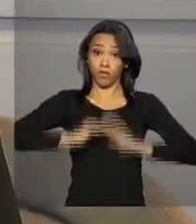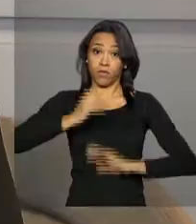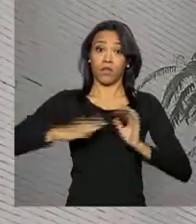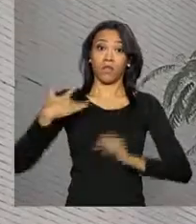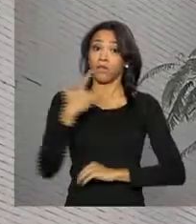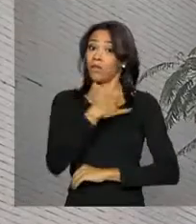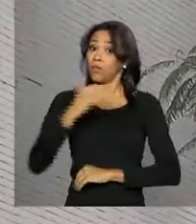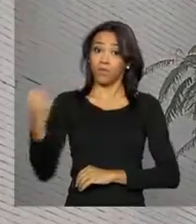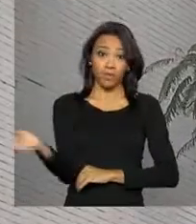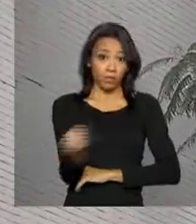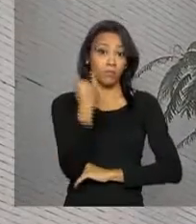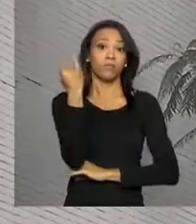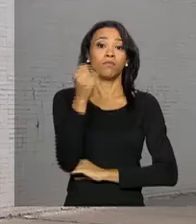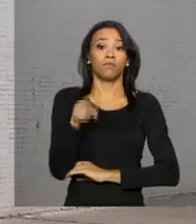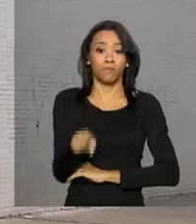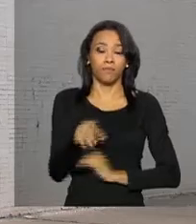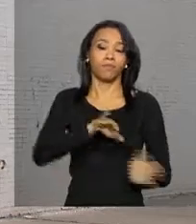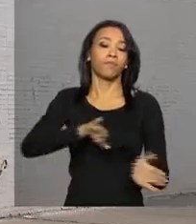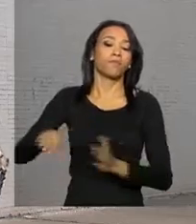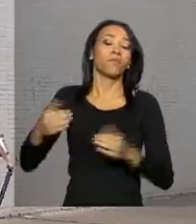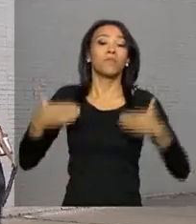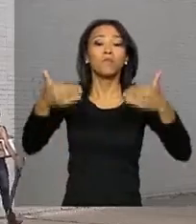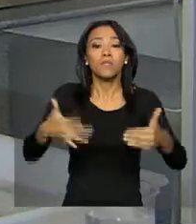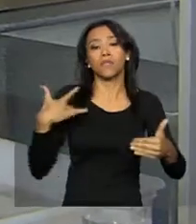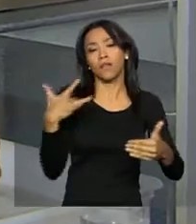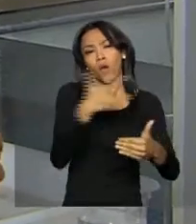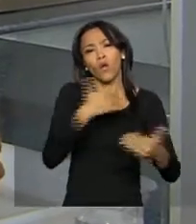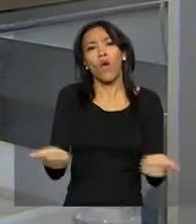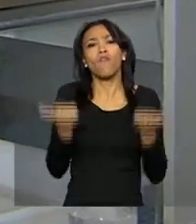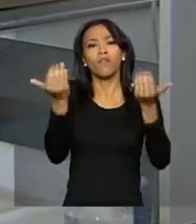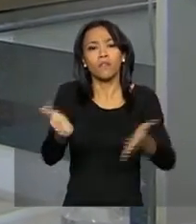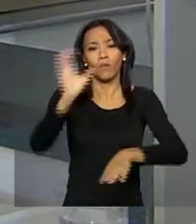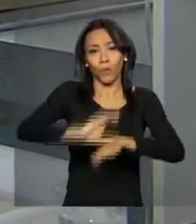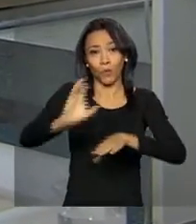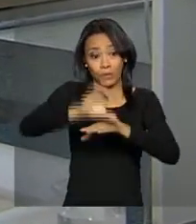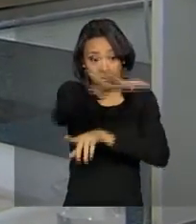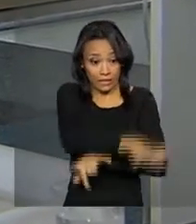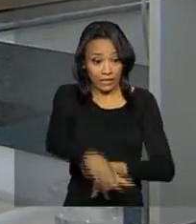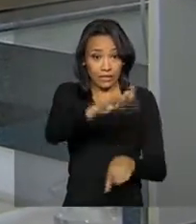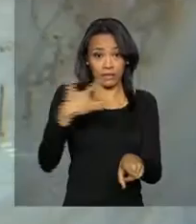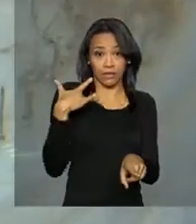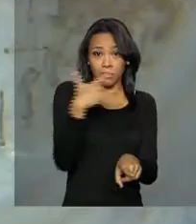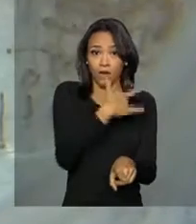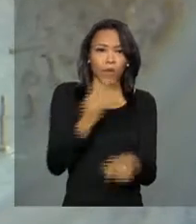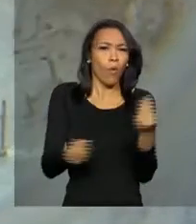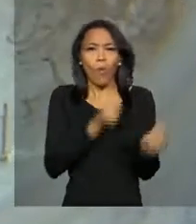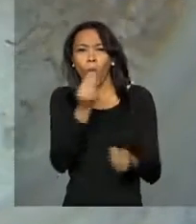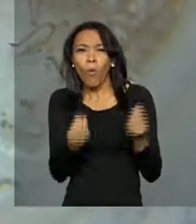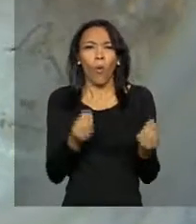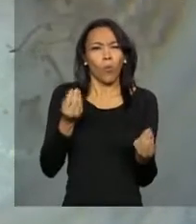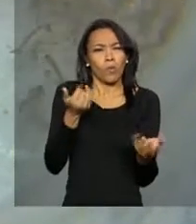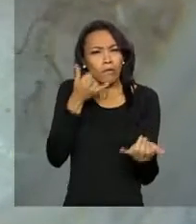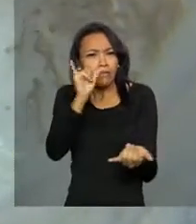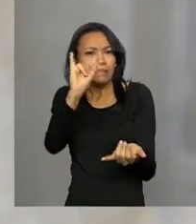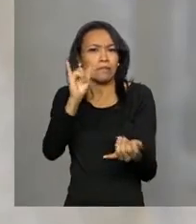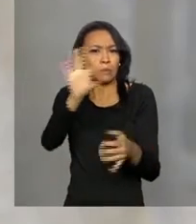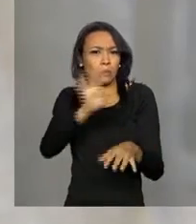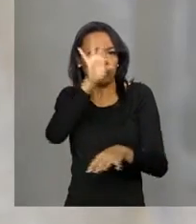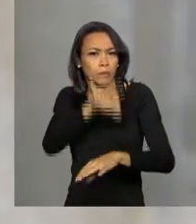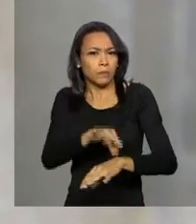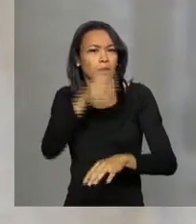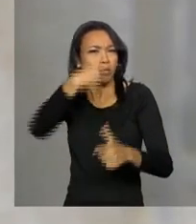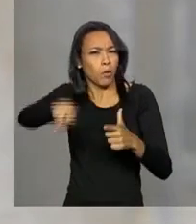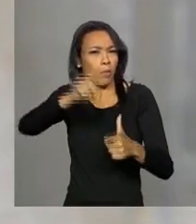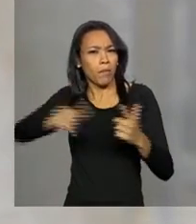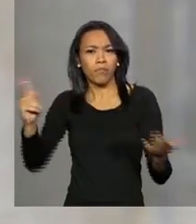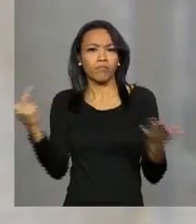muito válido. O Ministério da Saúde está oferecendo cursos para profissionais da área de saúde sobre o combate ao Aedes aegypti e os